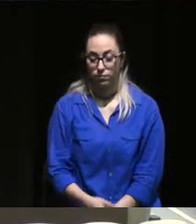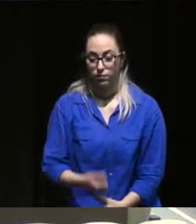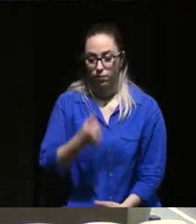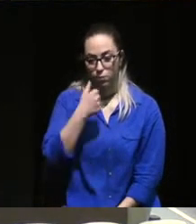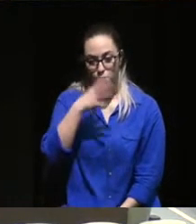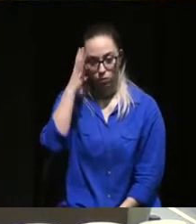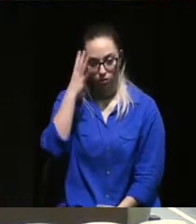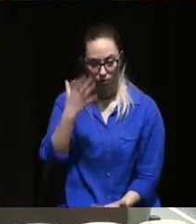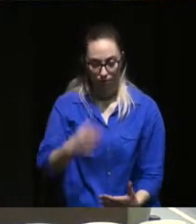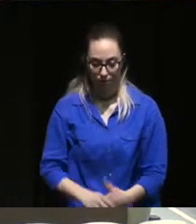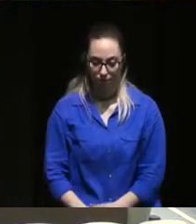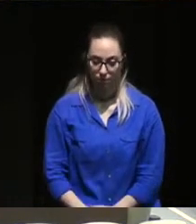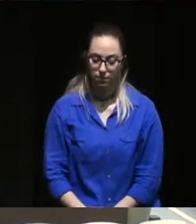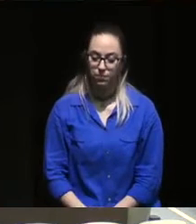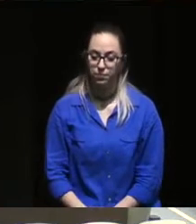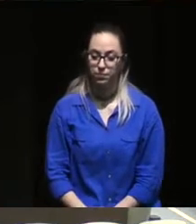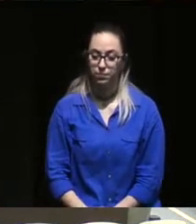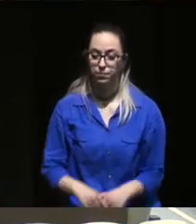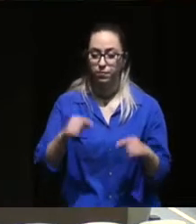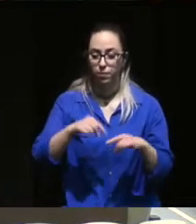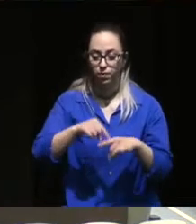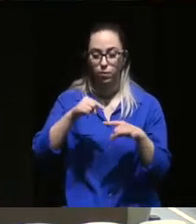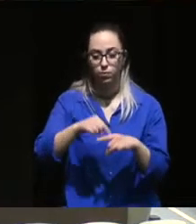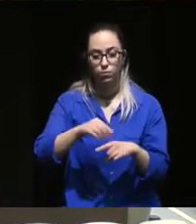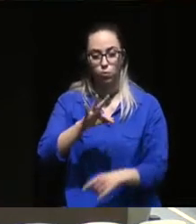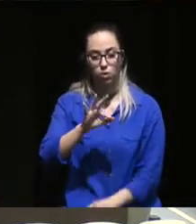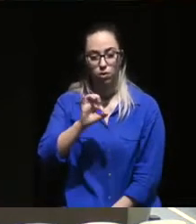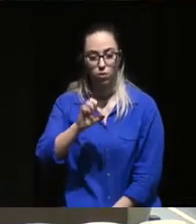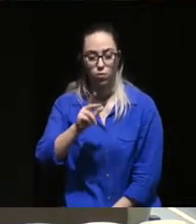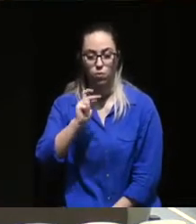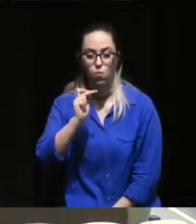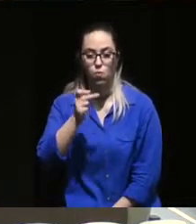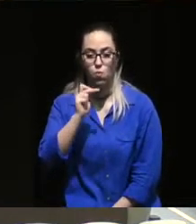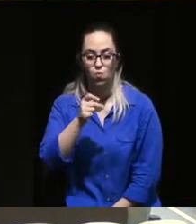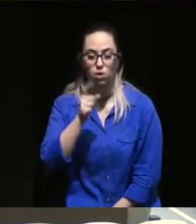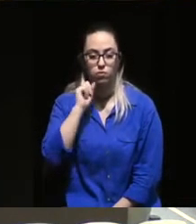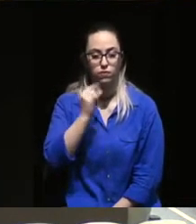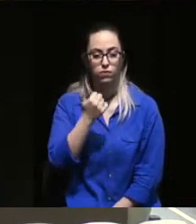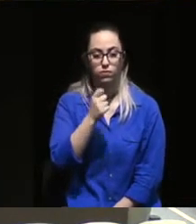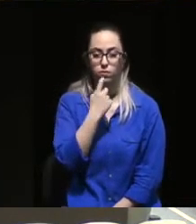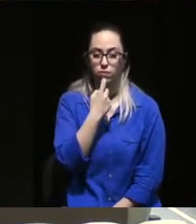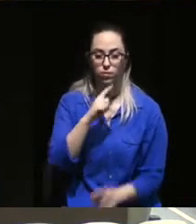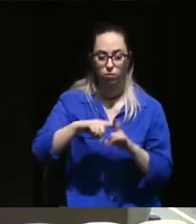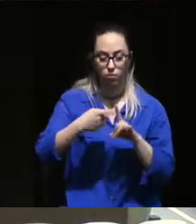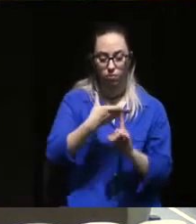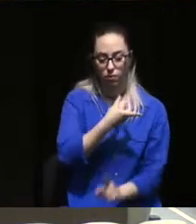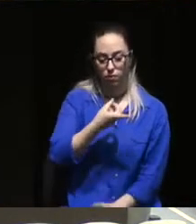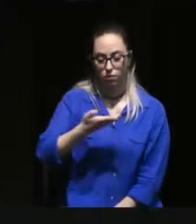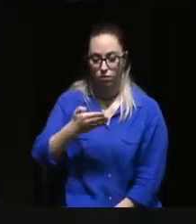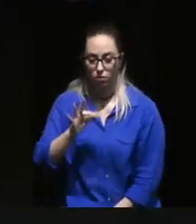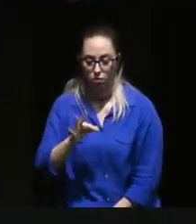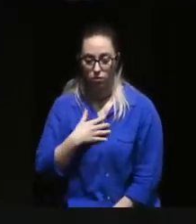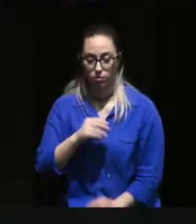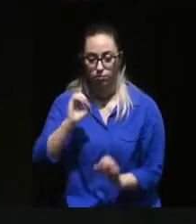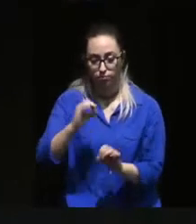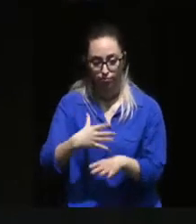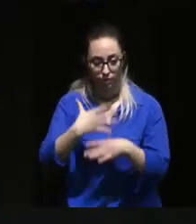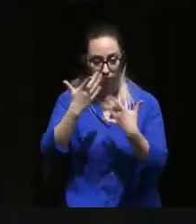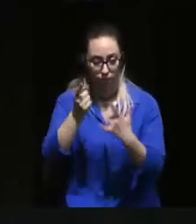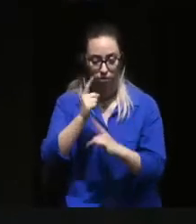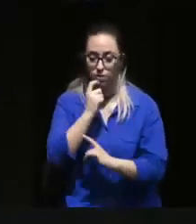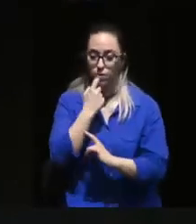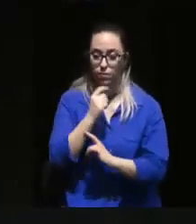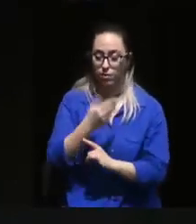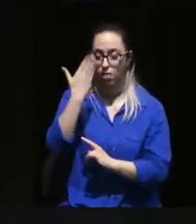Boa tarde, hoje assinalamos os 48 anos do 25 de Abril de 1974, é a primeira vez que celebramos